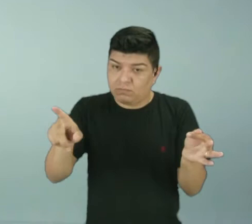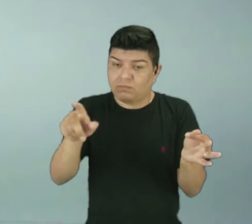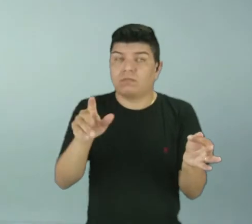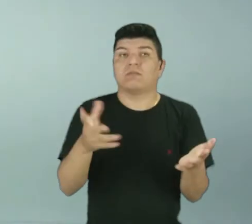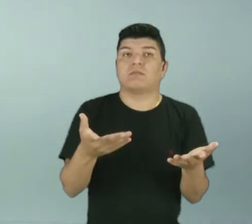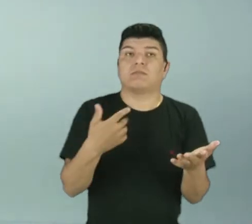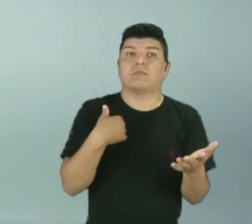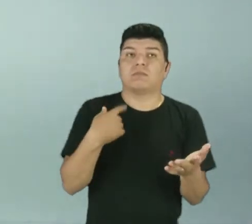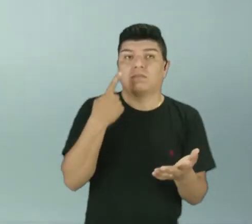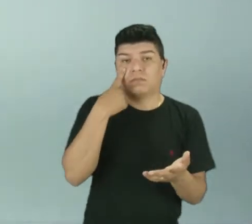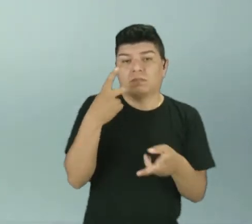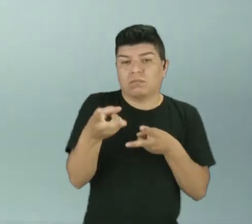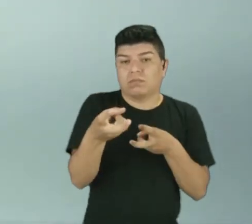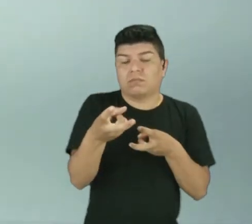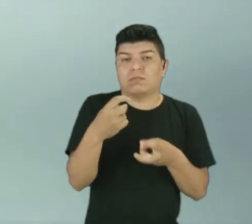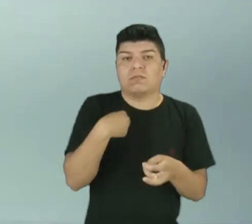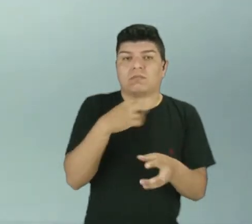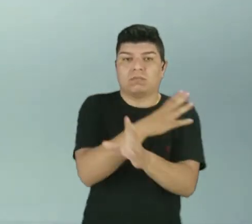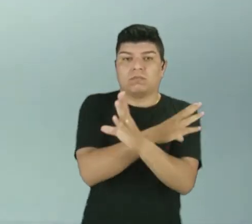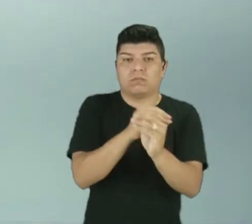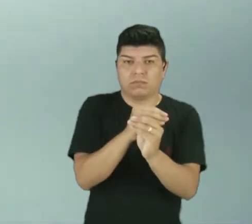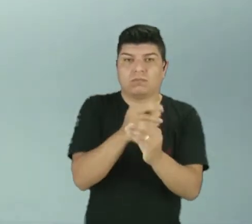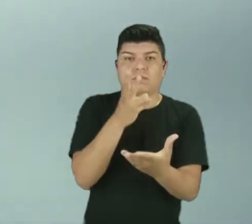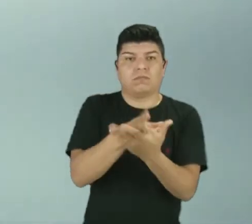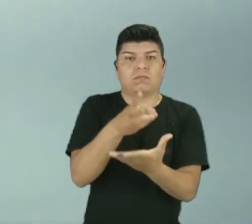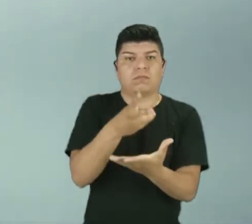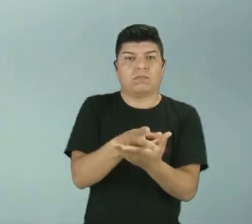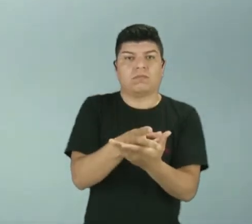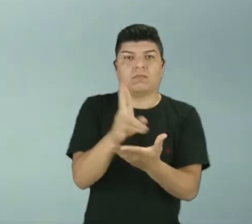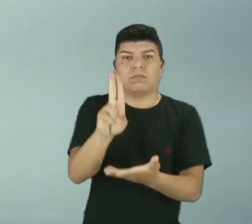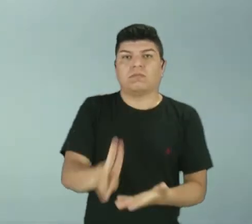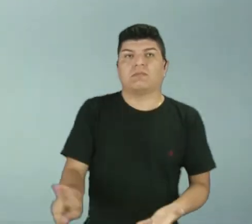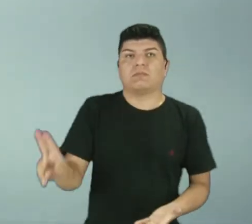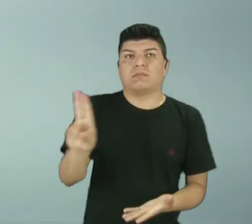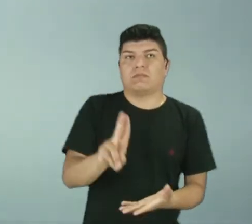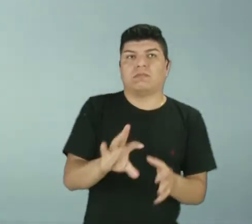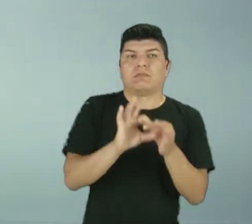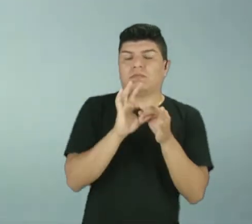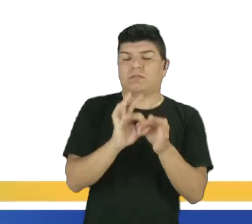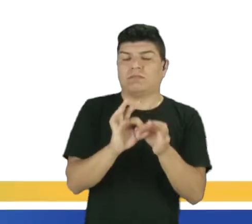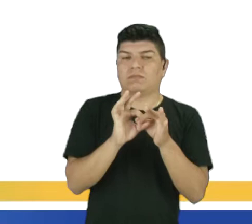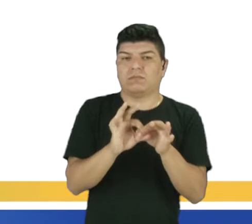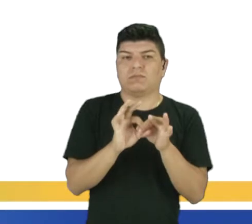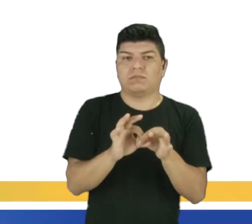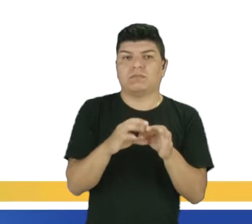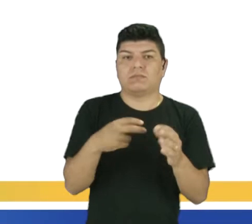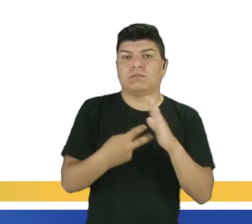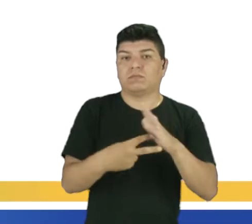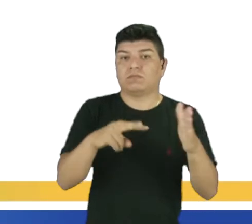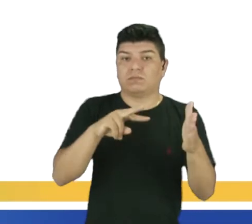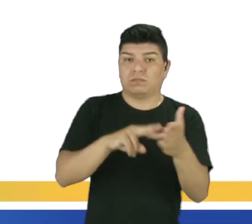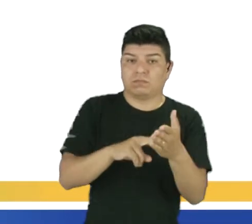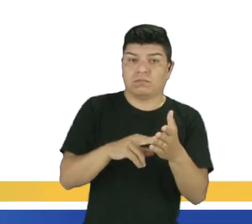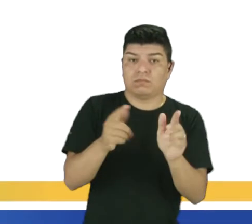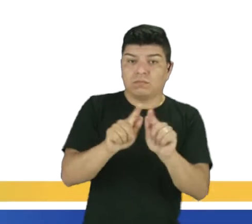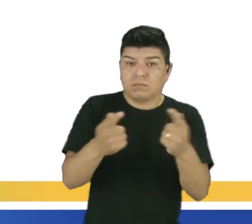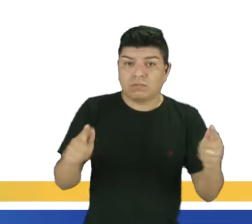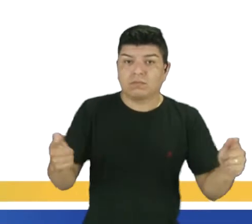podemos perceber que as conjunções correlativas são sempre usadas para ligar elementos com a mesma função gramatical.